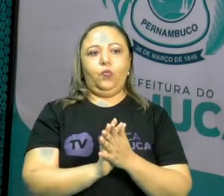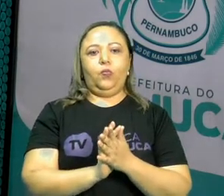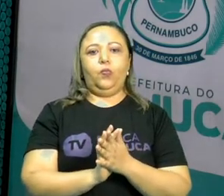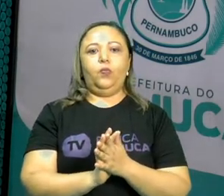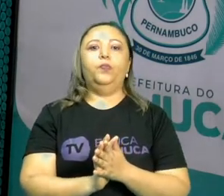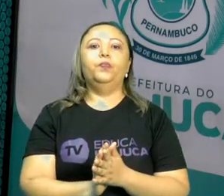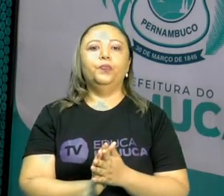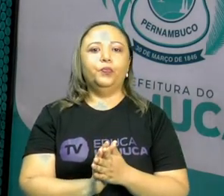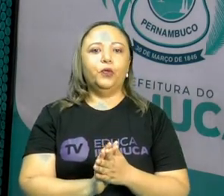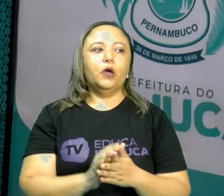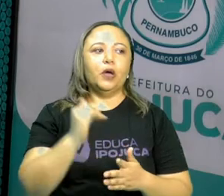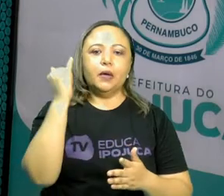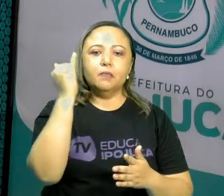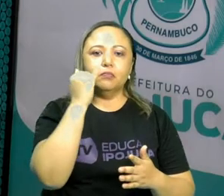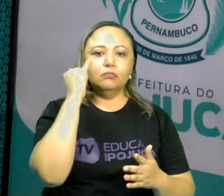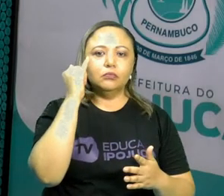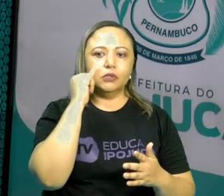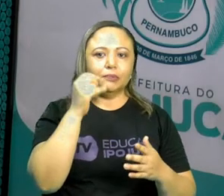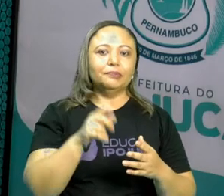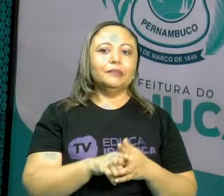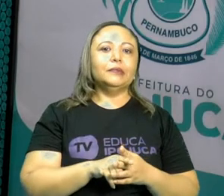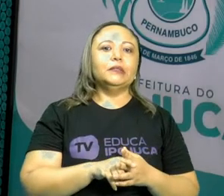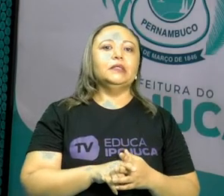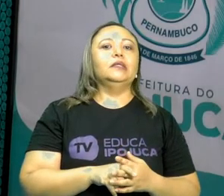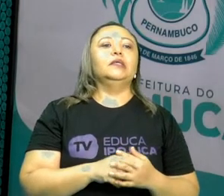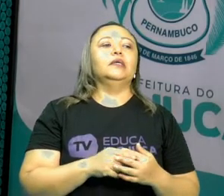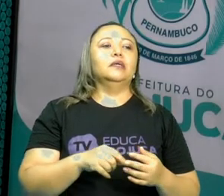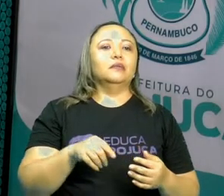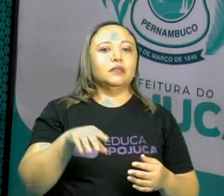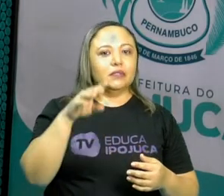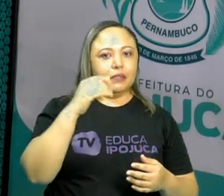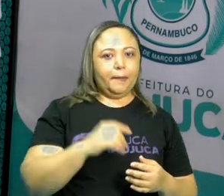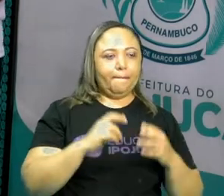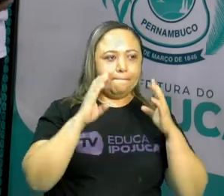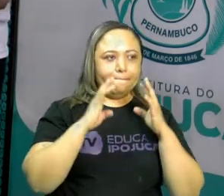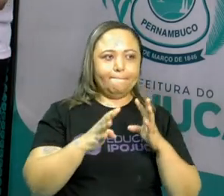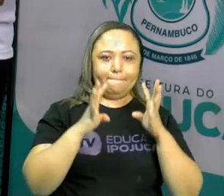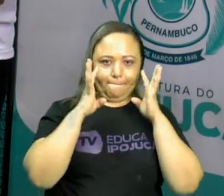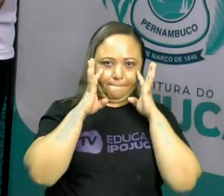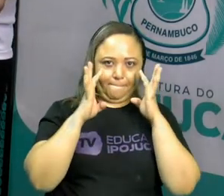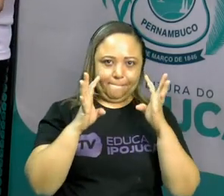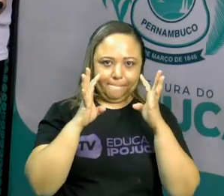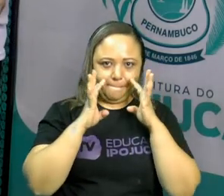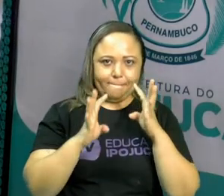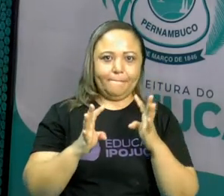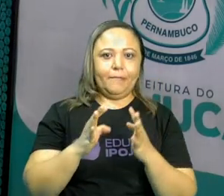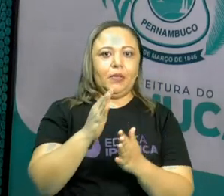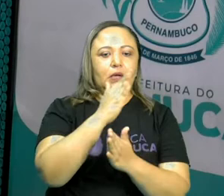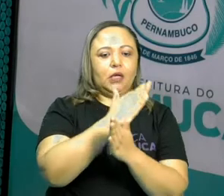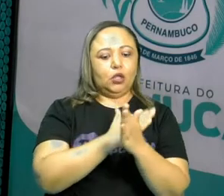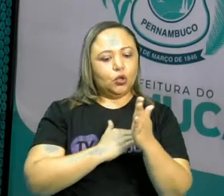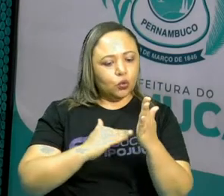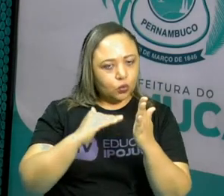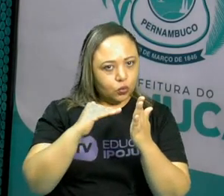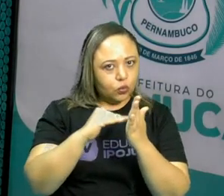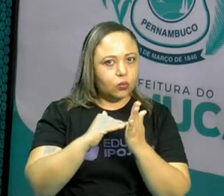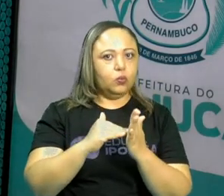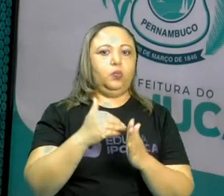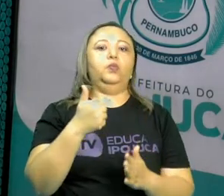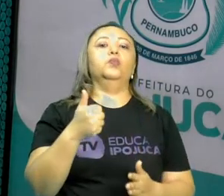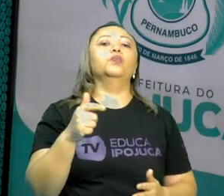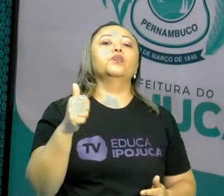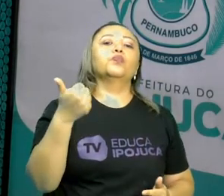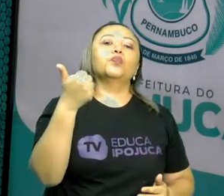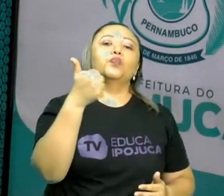o que vai acontecer até os 100 primeiros números, é que todos os múltiplos de 11 até o